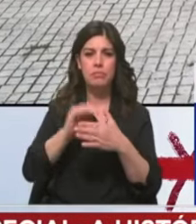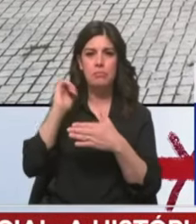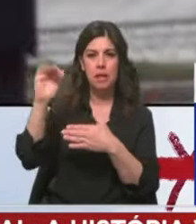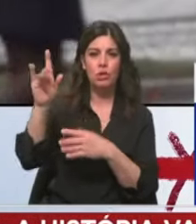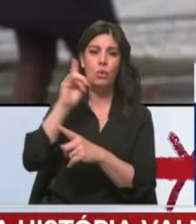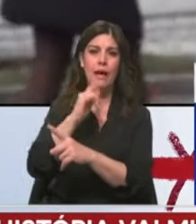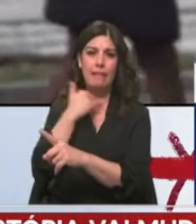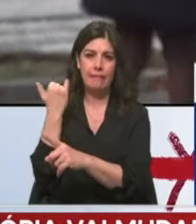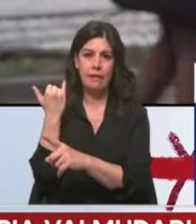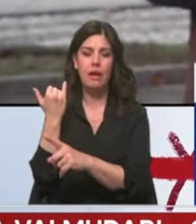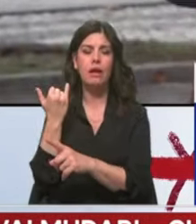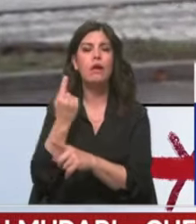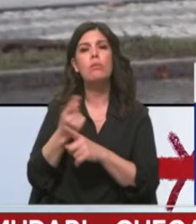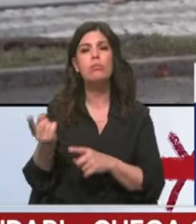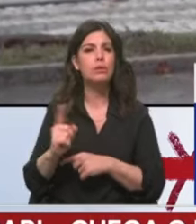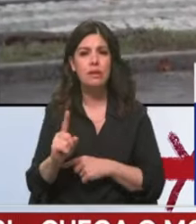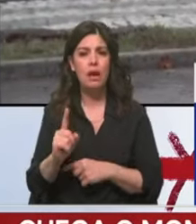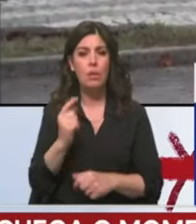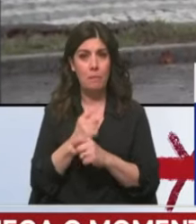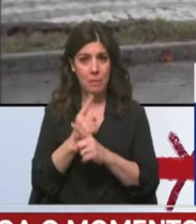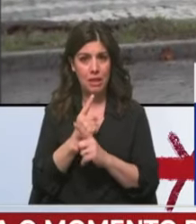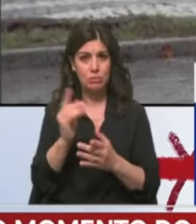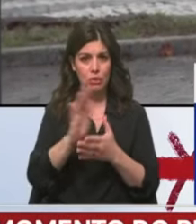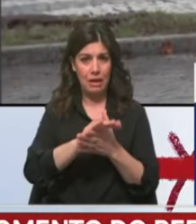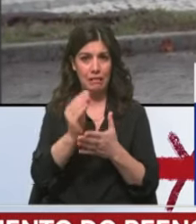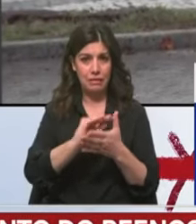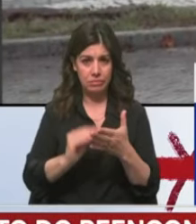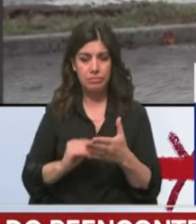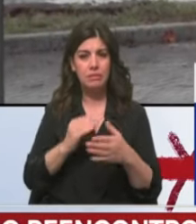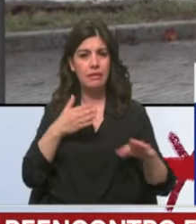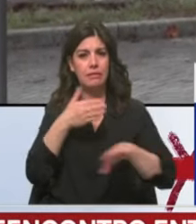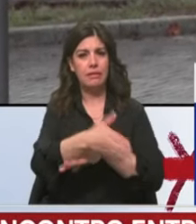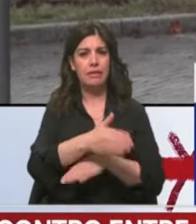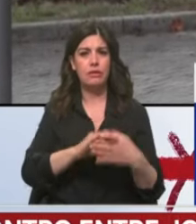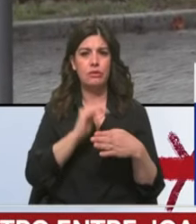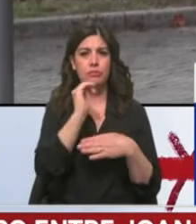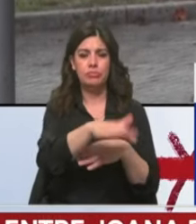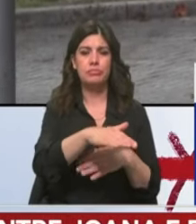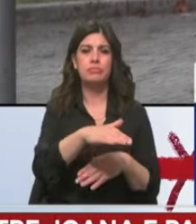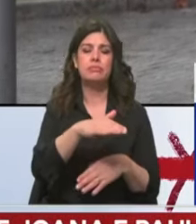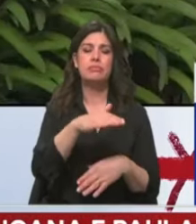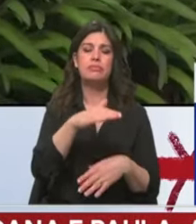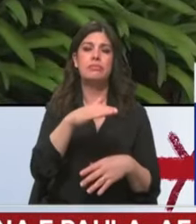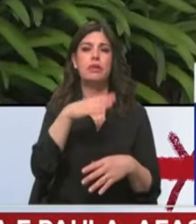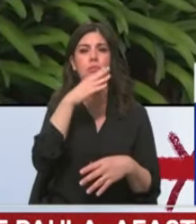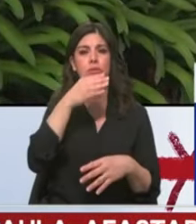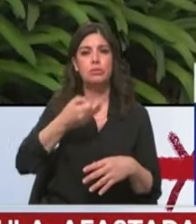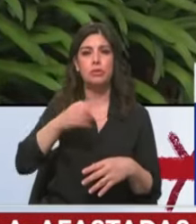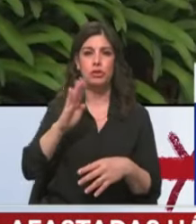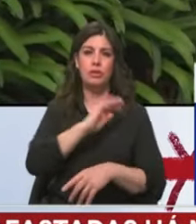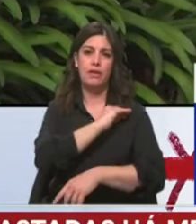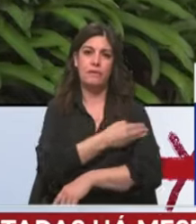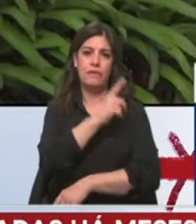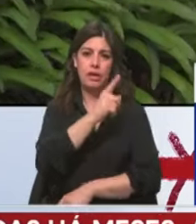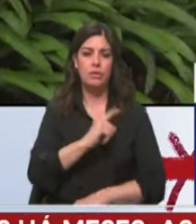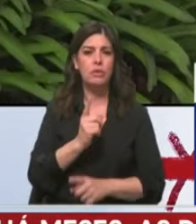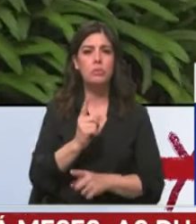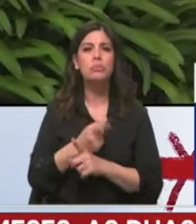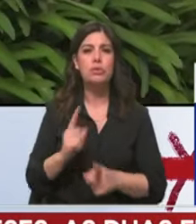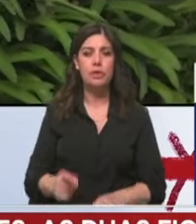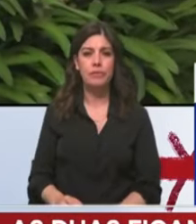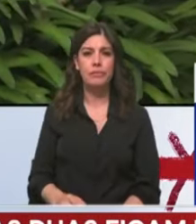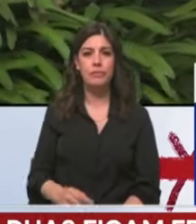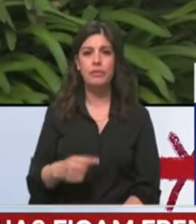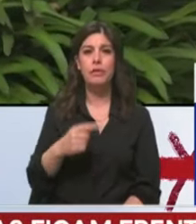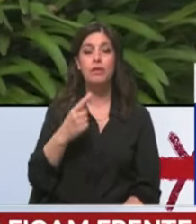autoridades ou porquê é não envia o mesmo documento para a Polícia Judiciária de Aveiro que é quem está a investigar este caso? Porque eu pensei que